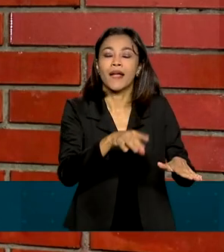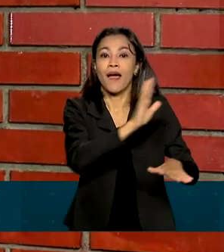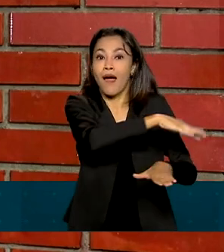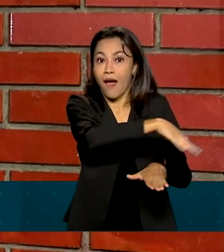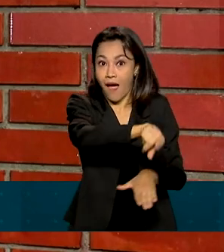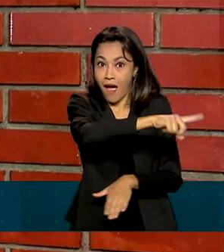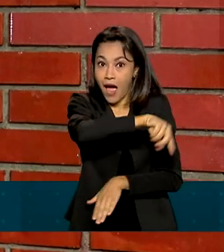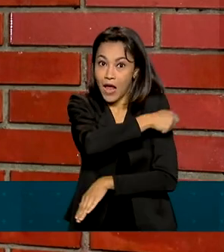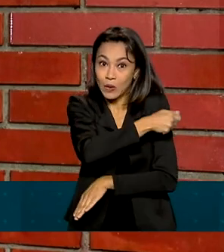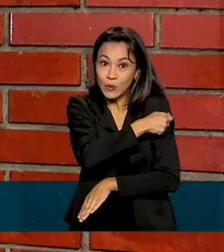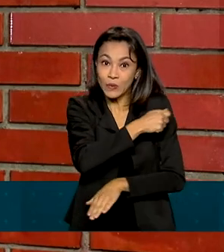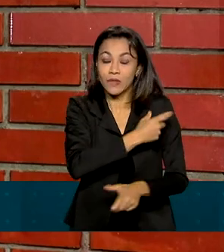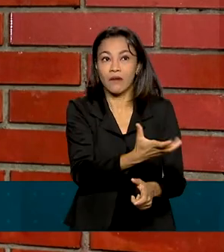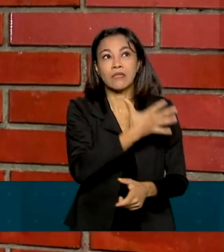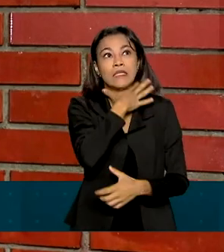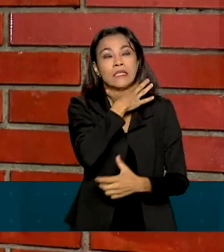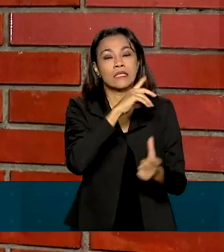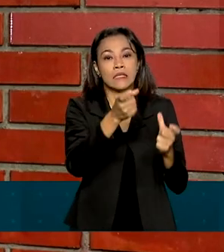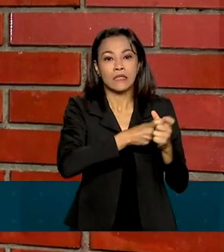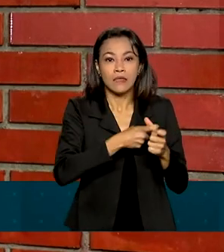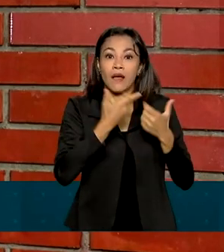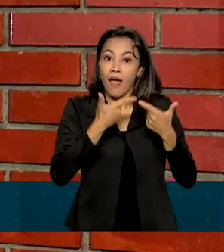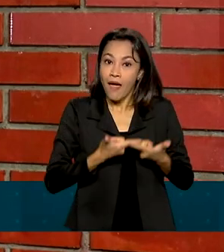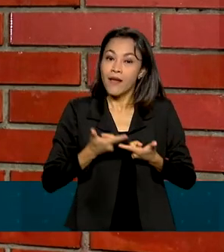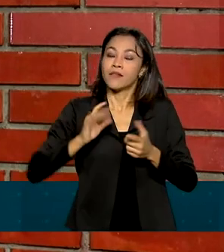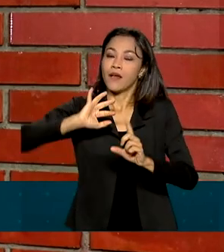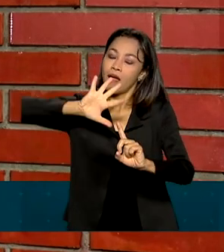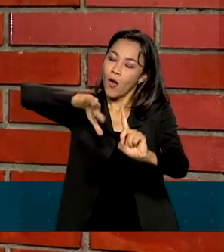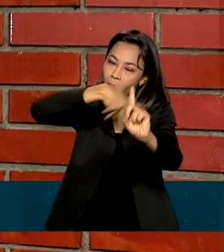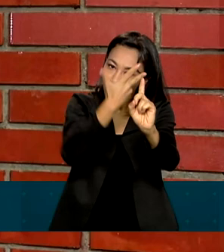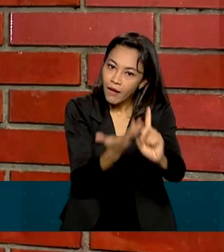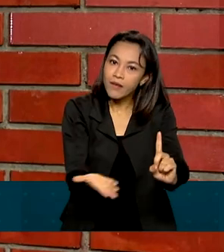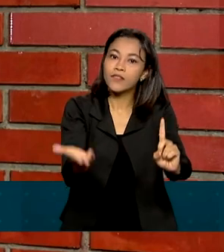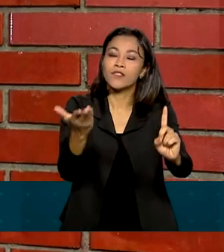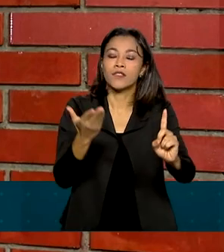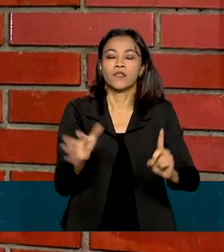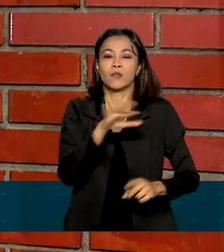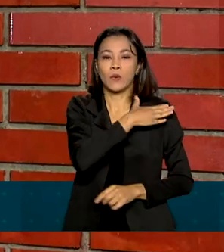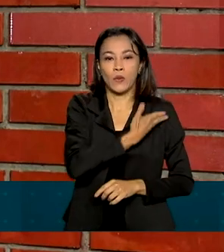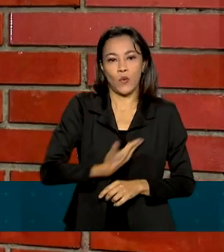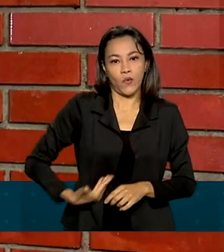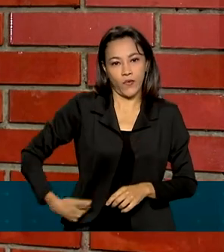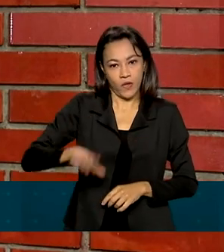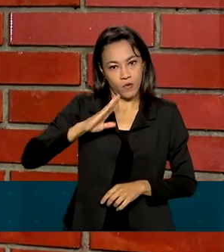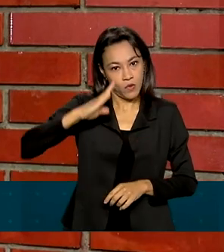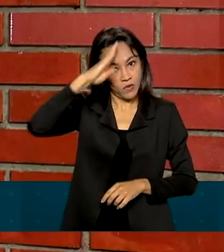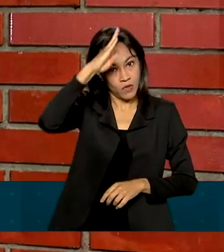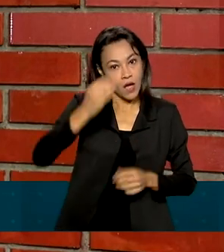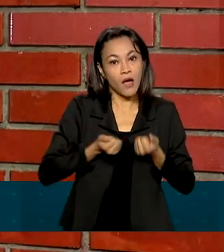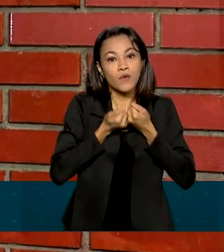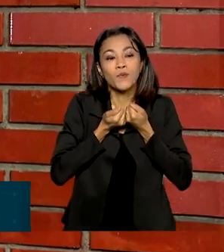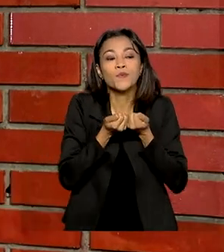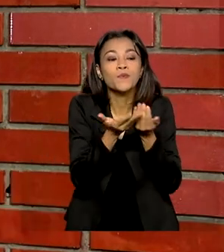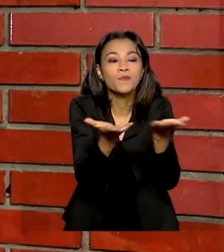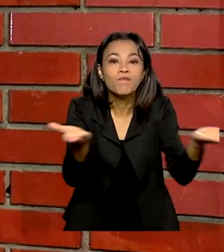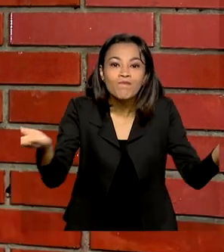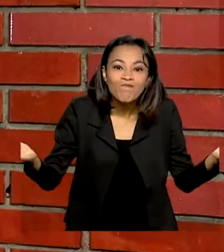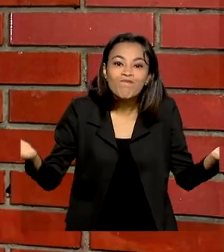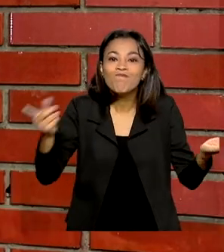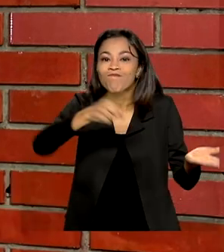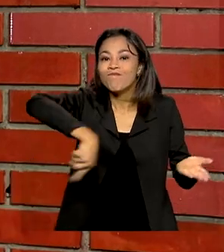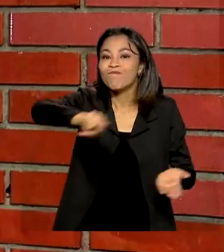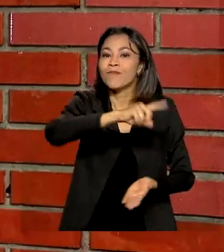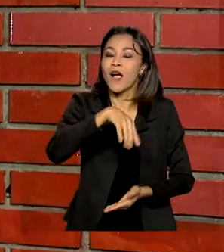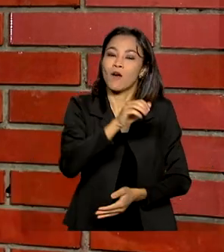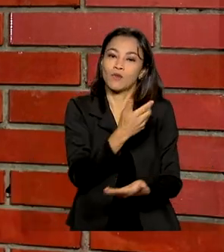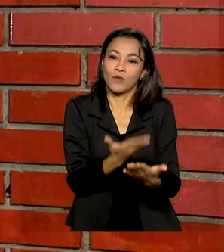Essas são grandes homenagens que o governo do presidente Bolsonaro presta aos estudantes, aos